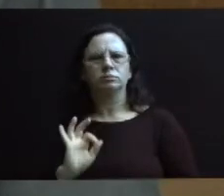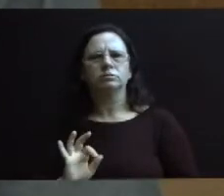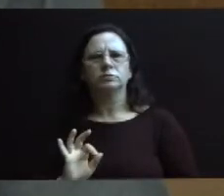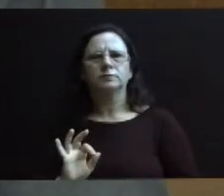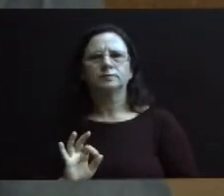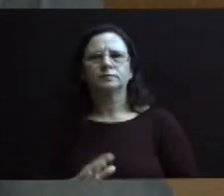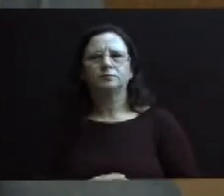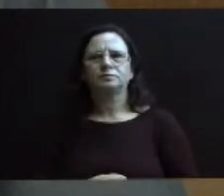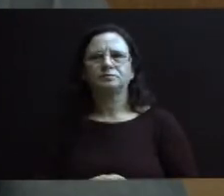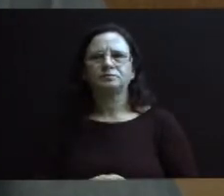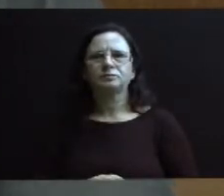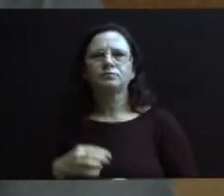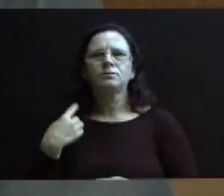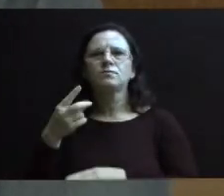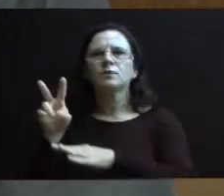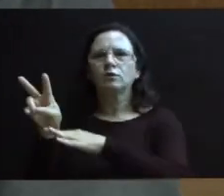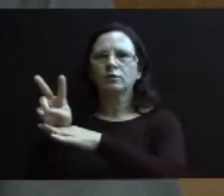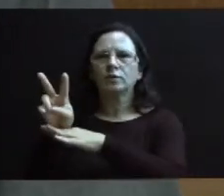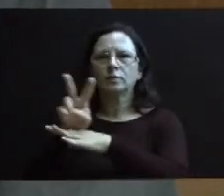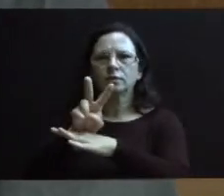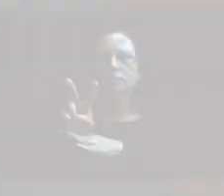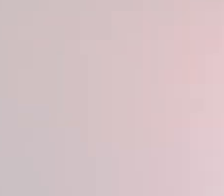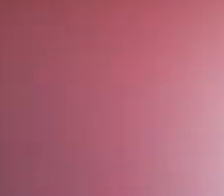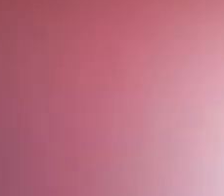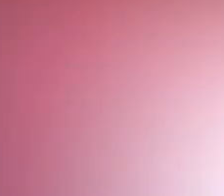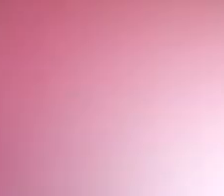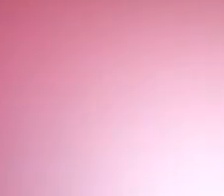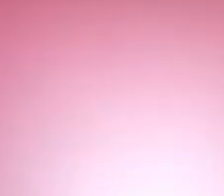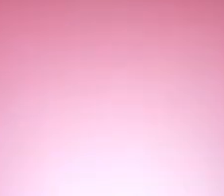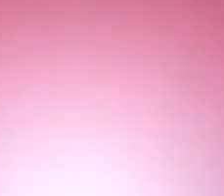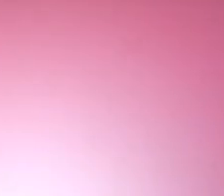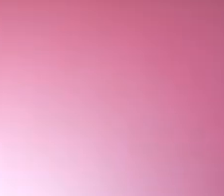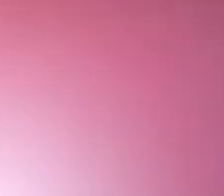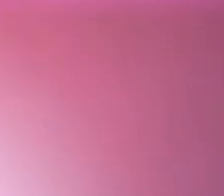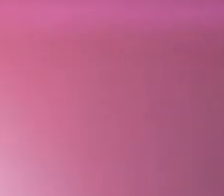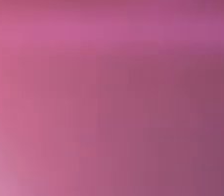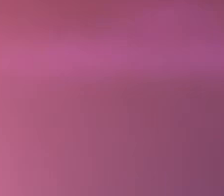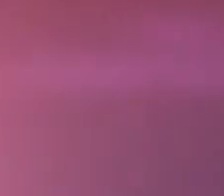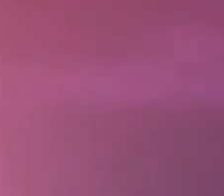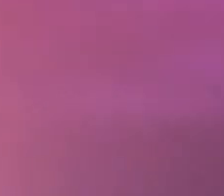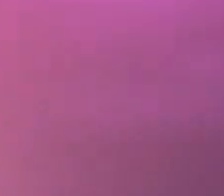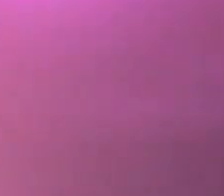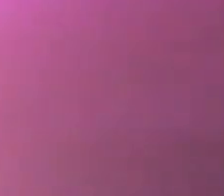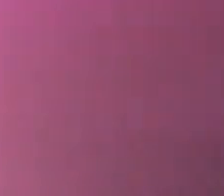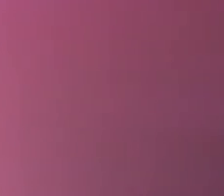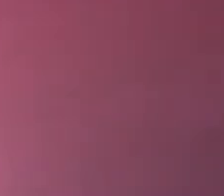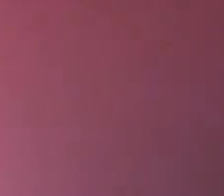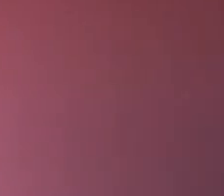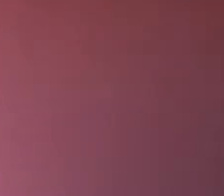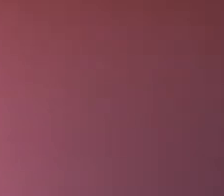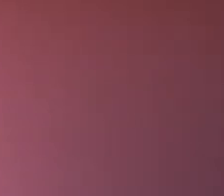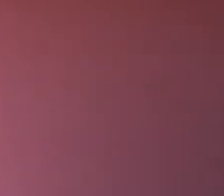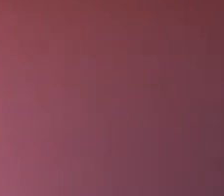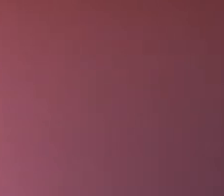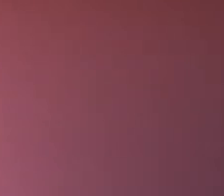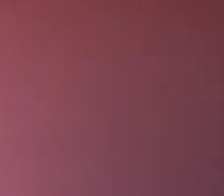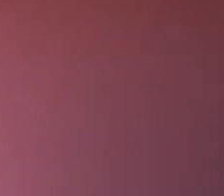essa casa fiscalizando o executivo. Aplausos Aplausos